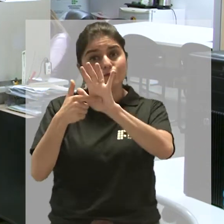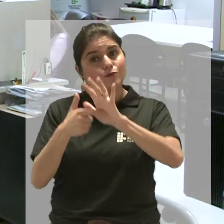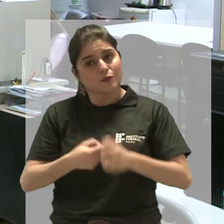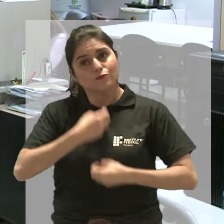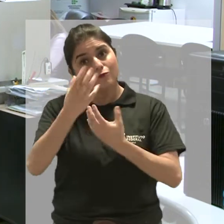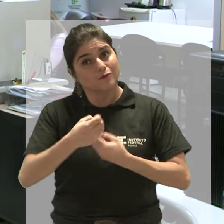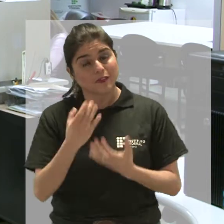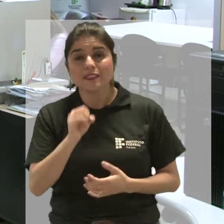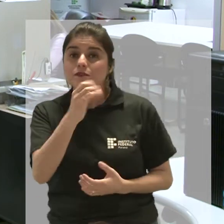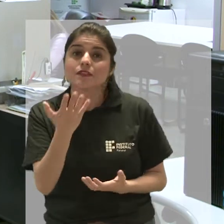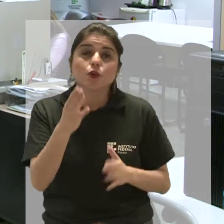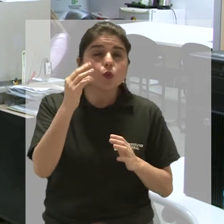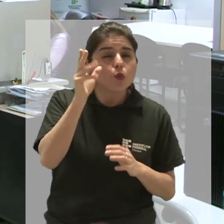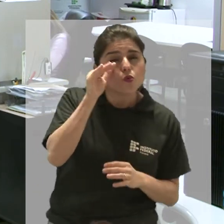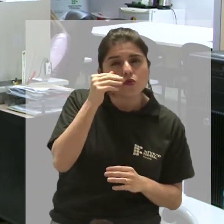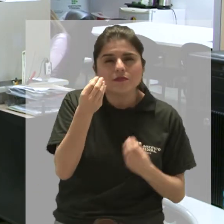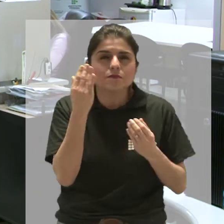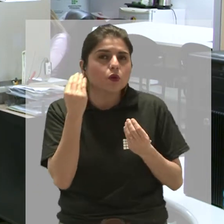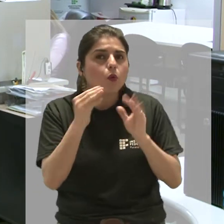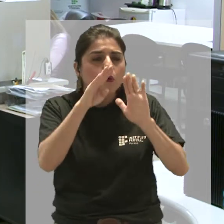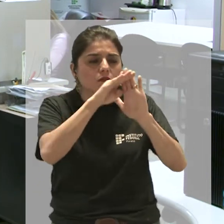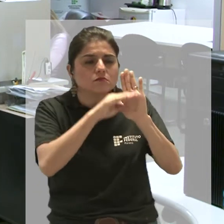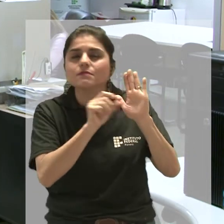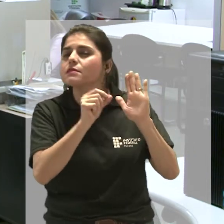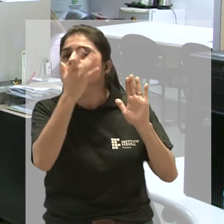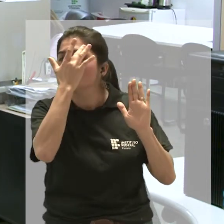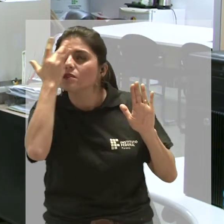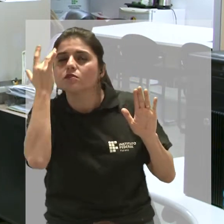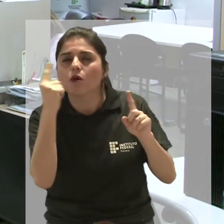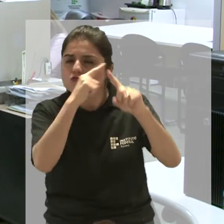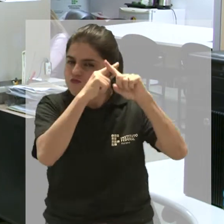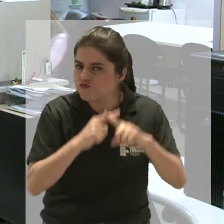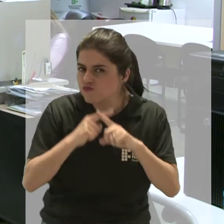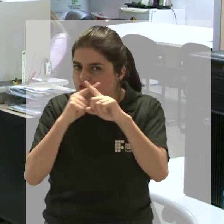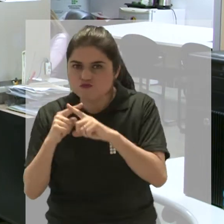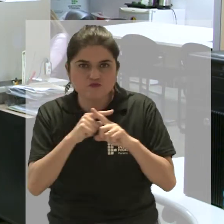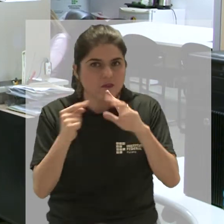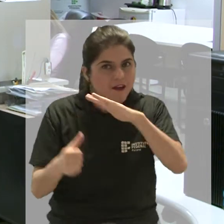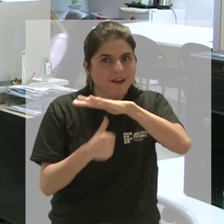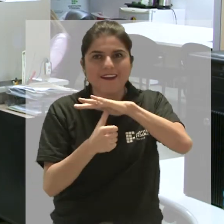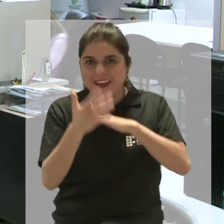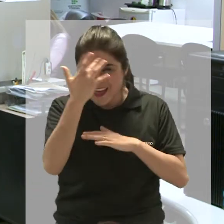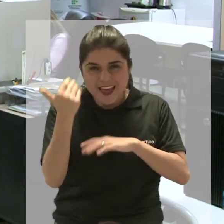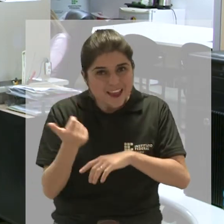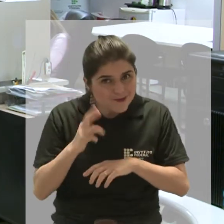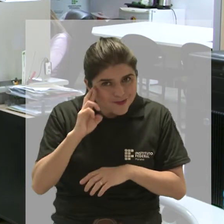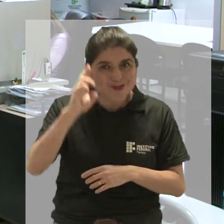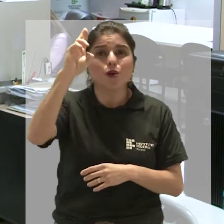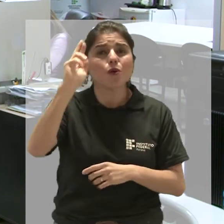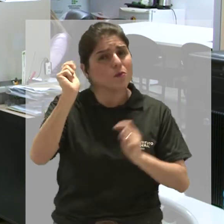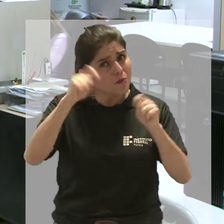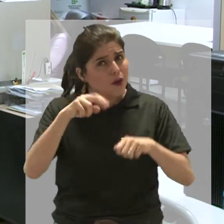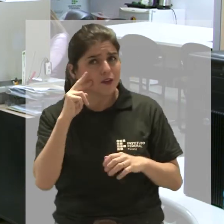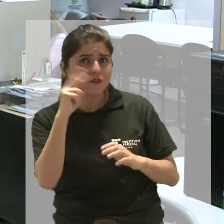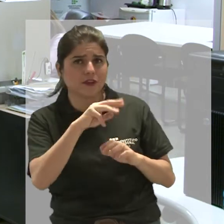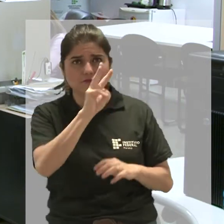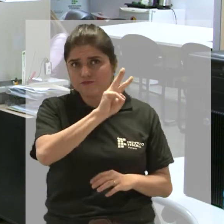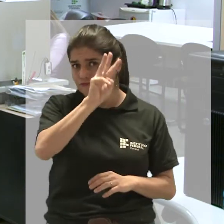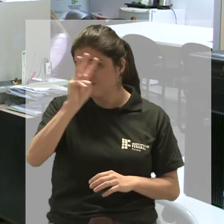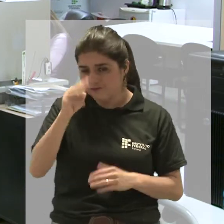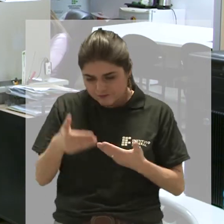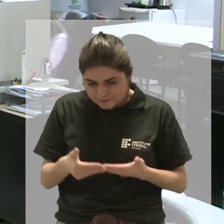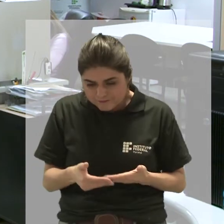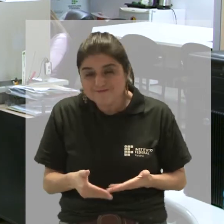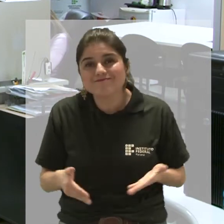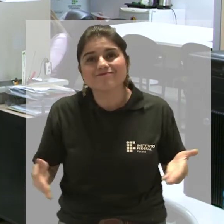agosto. Uma lista com todos os candidatos pode ser conferida na página do processo de consulta no site do IFPR.